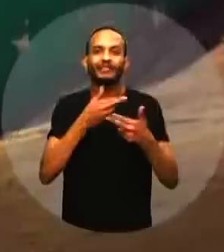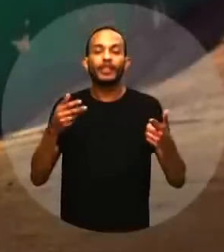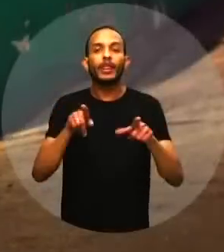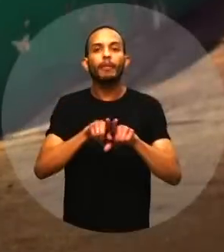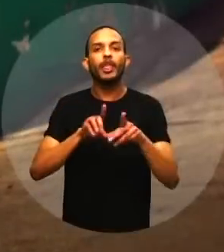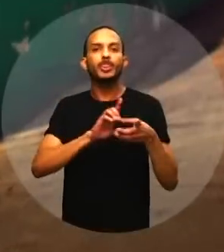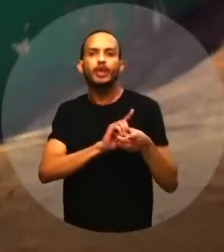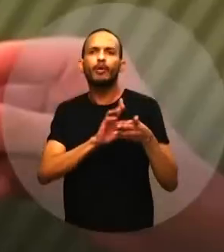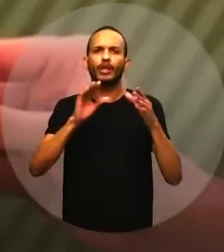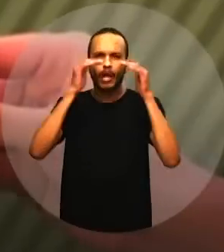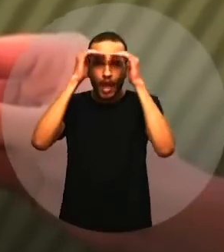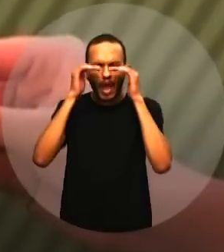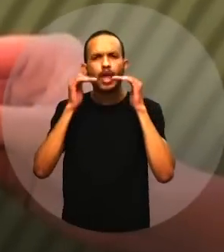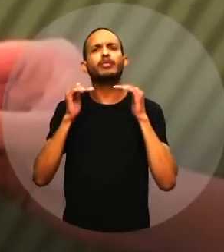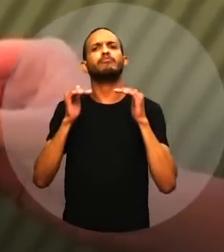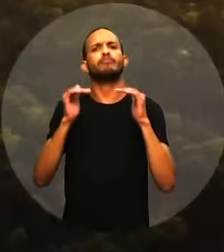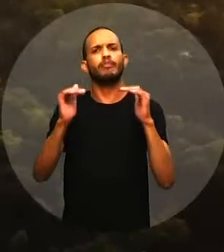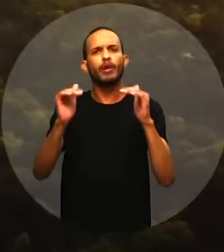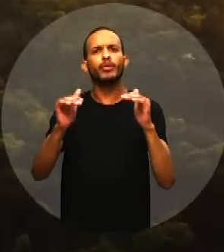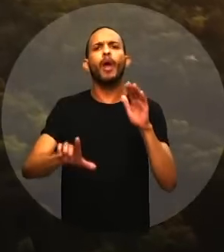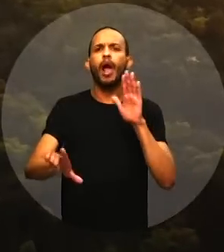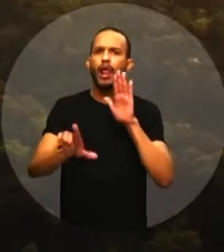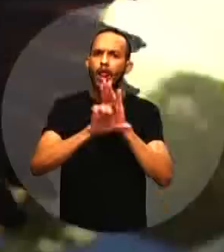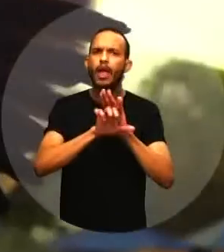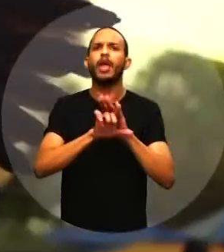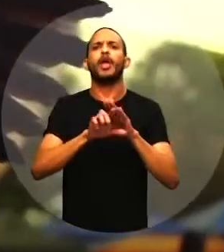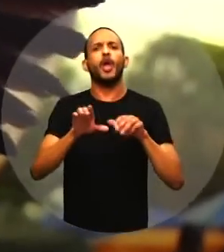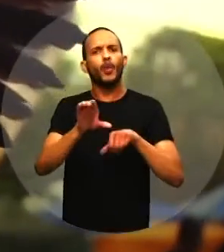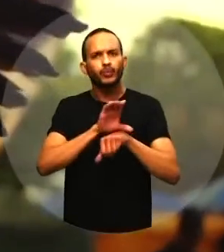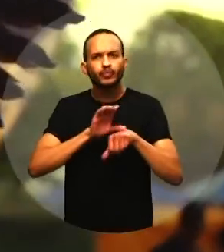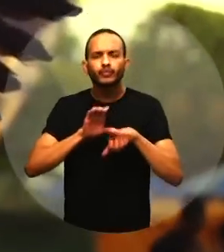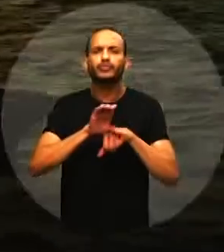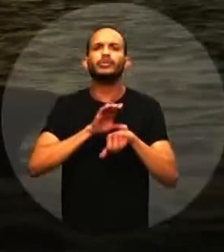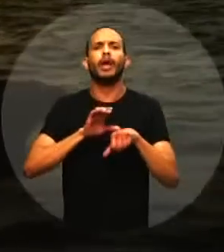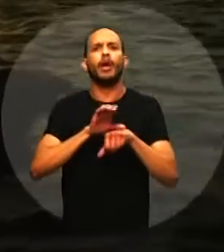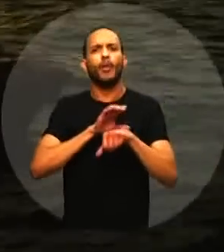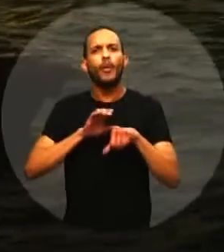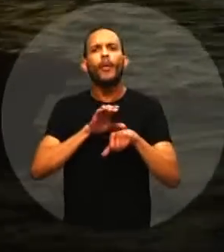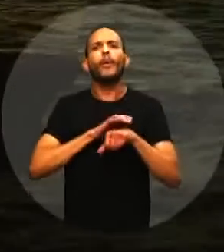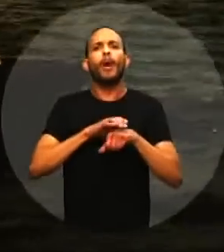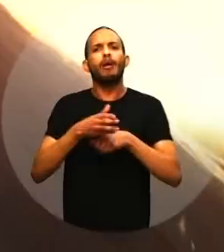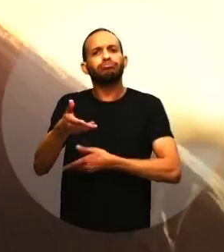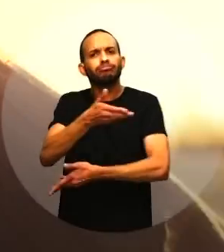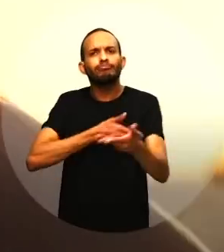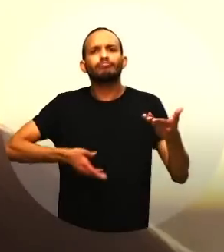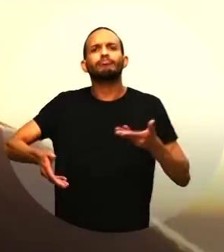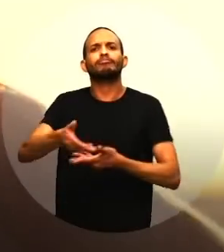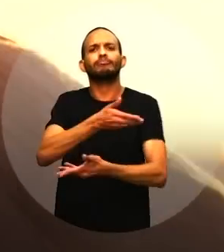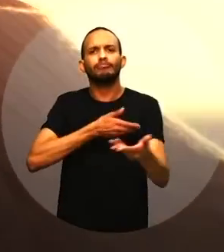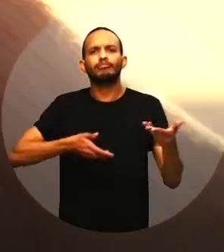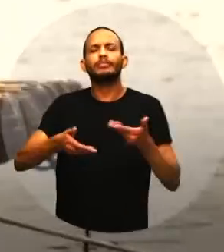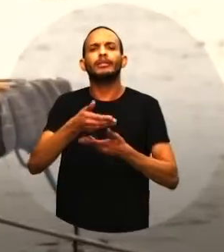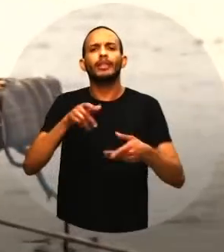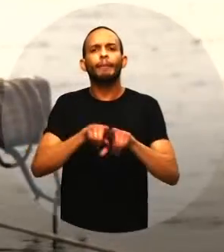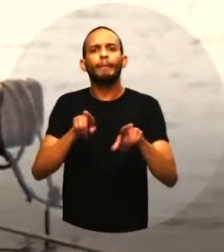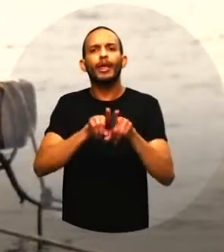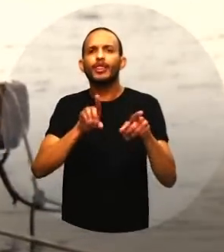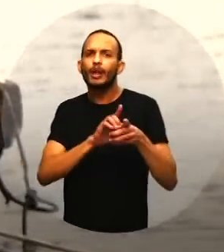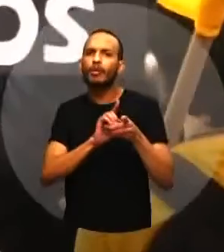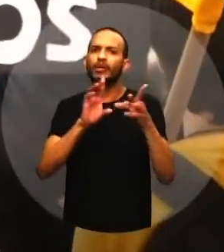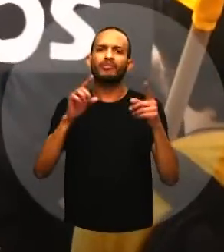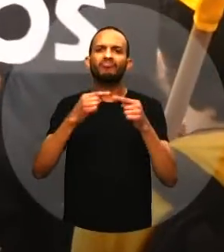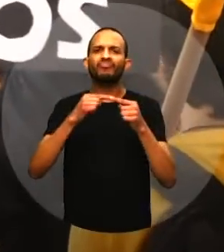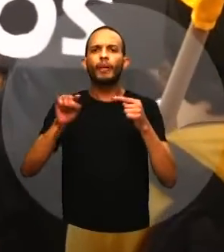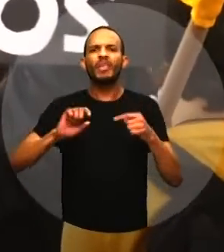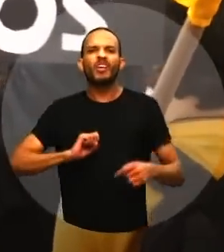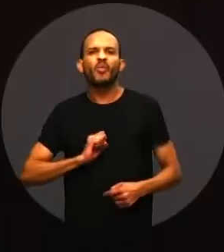Democracia é respeito às leis, à constituição, ao próximo Democracia